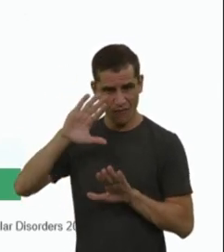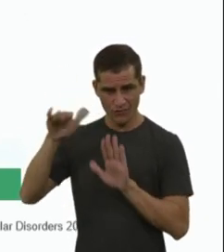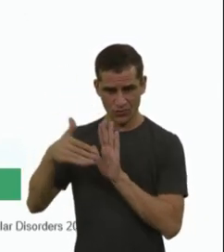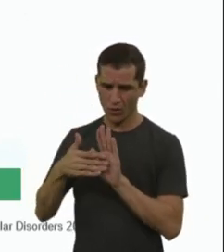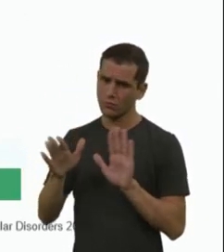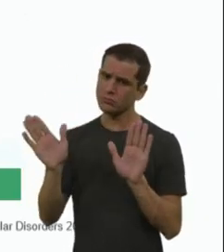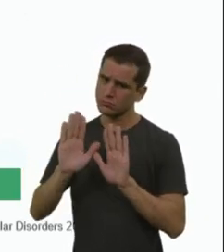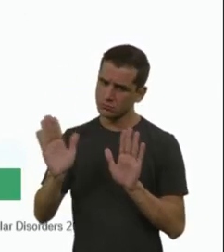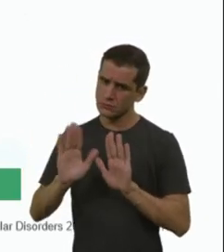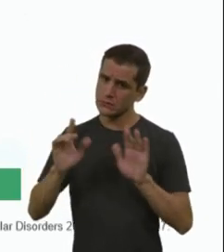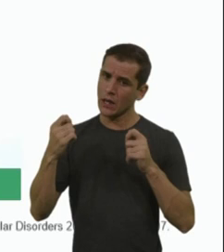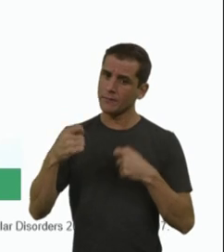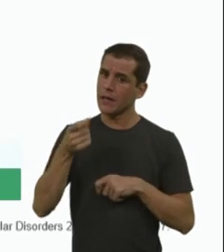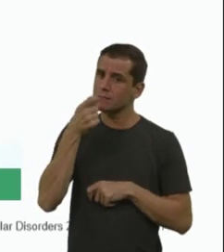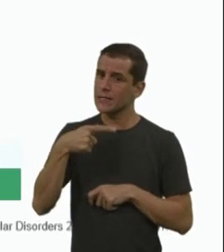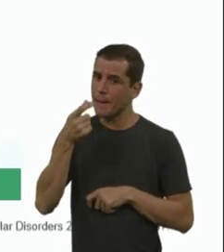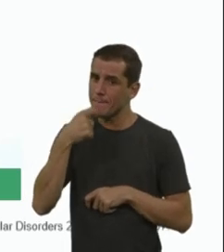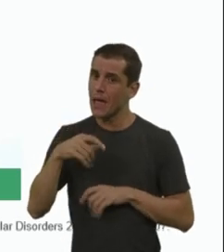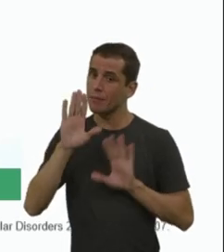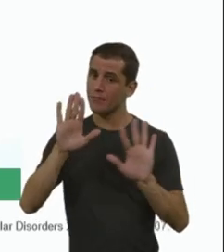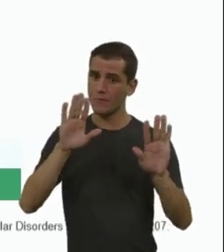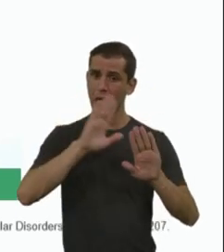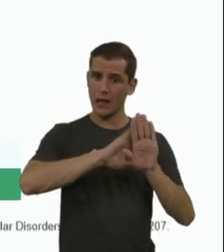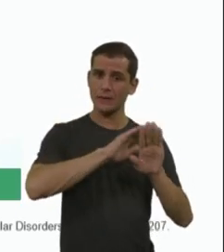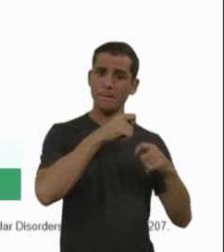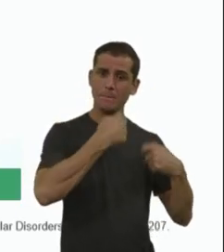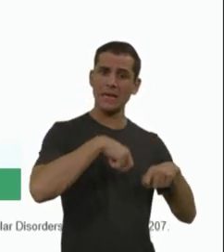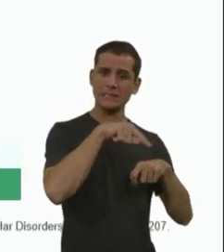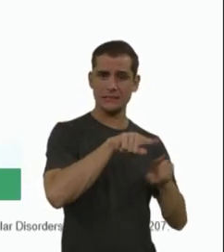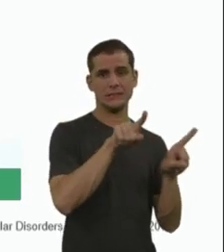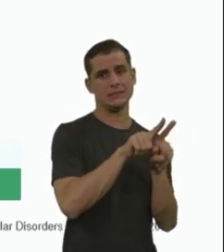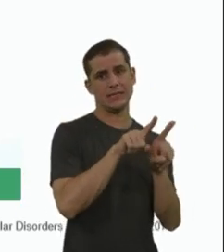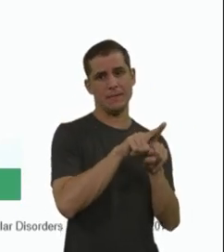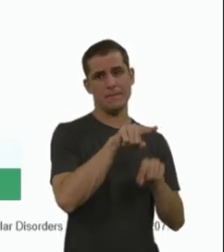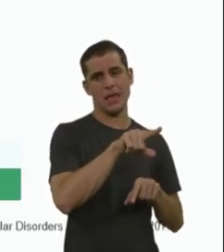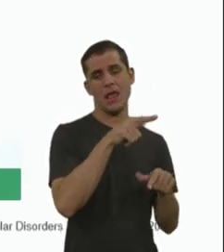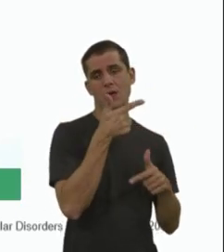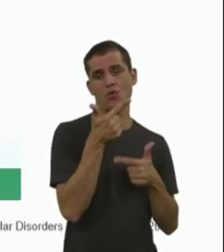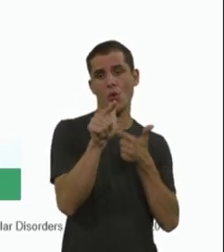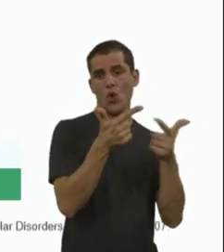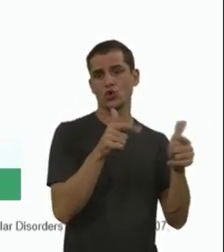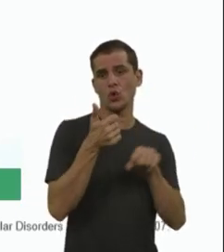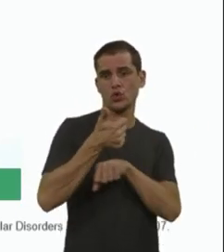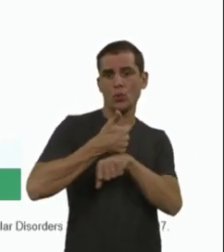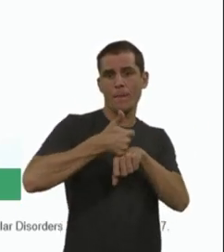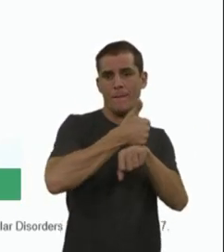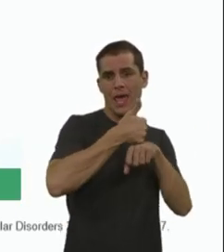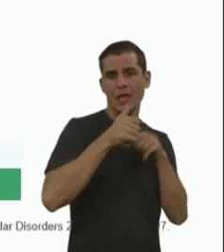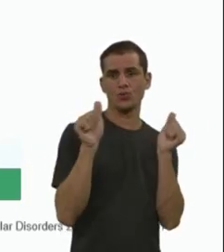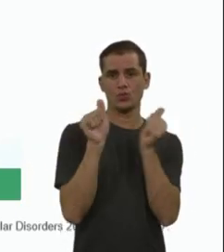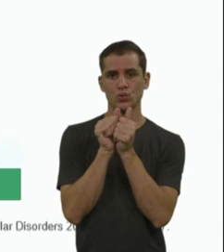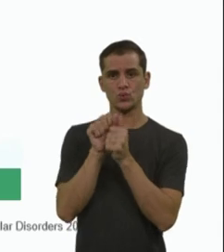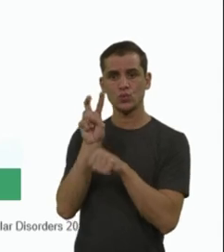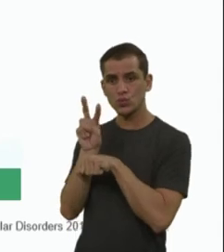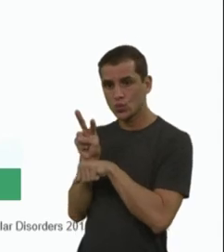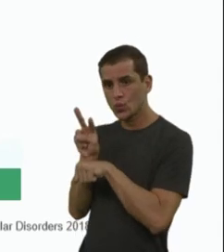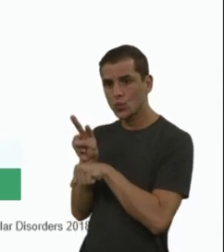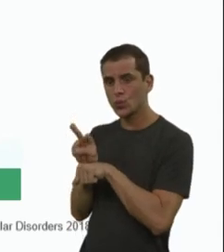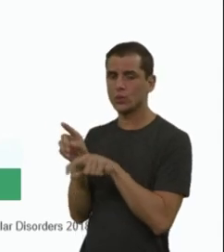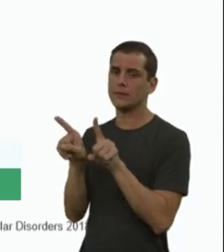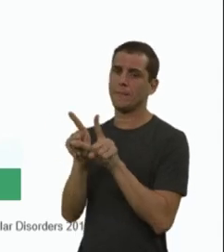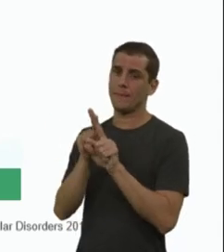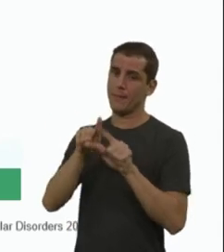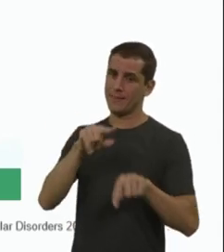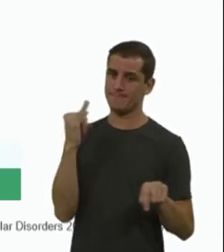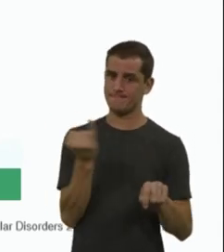paciente e a gente não fizesse tratamento multidisciplinar, o remédio não vai funcionar. Então, isso é muito importante, a gente tem que